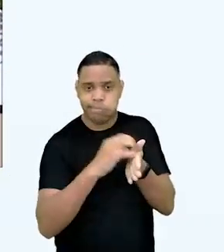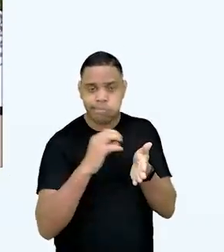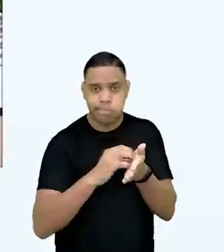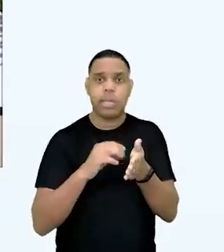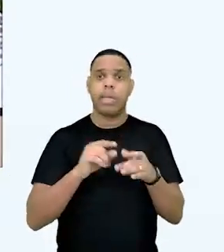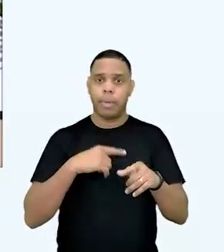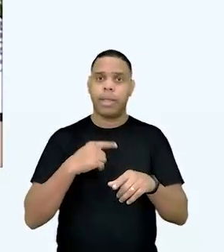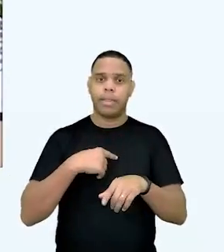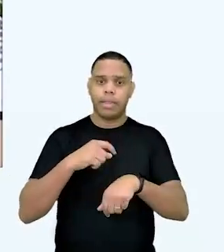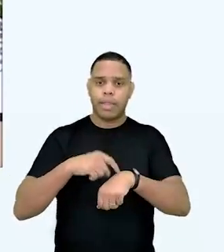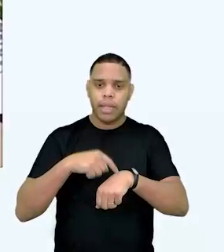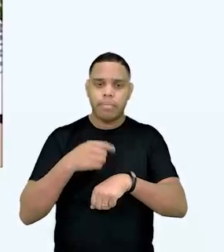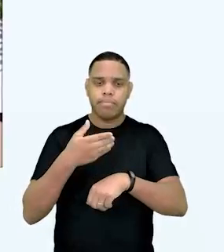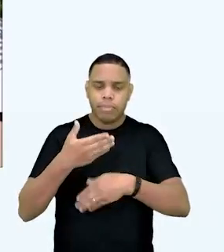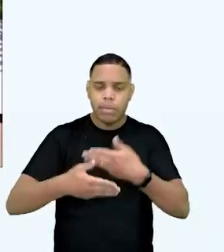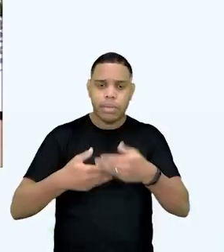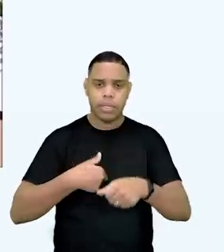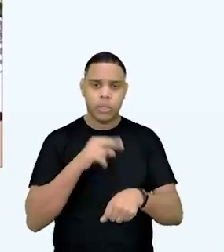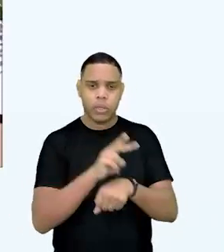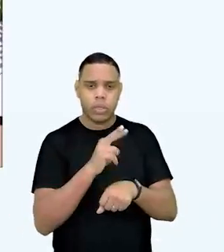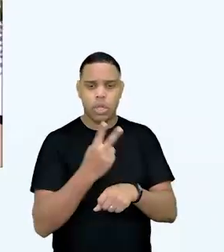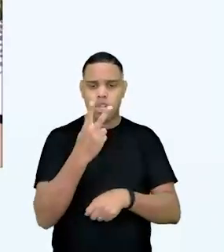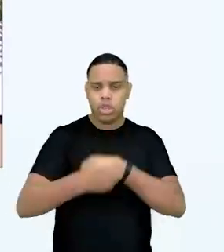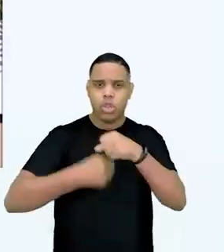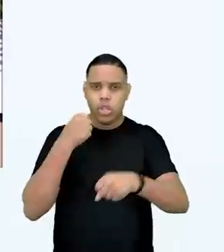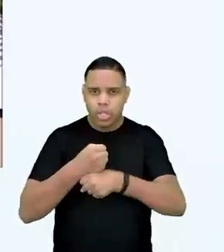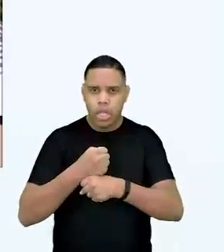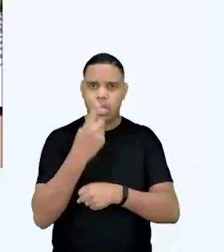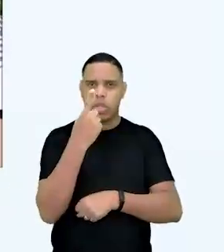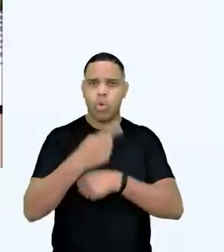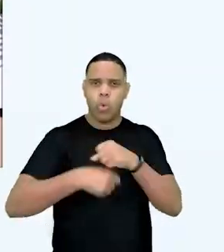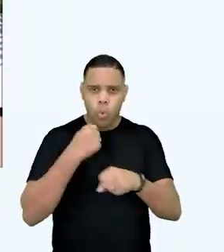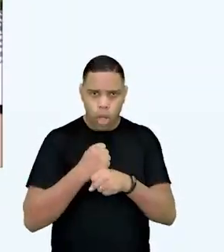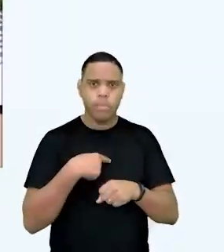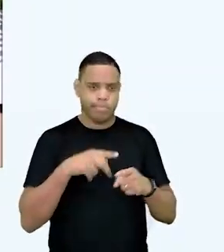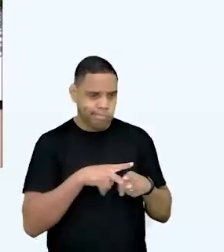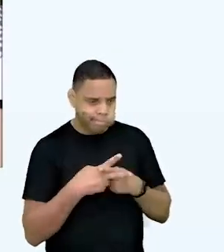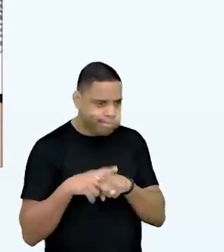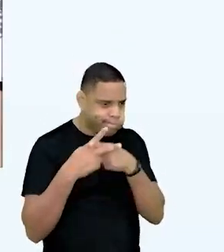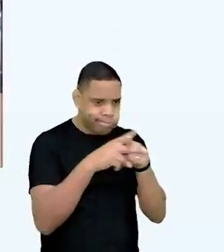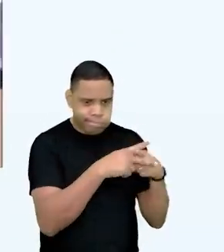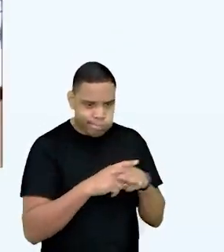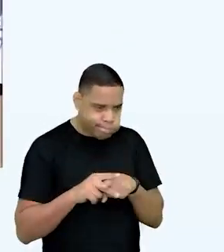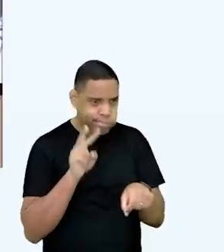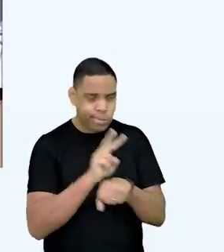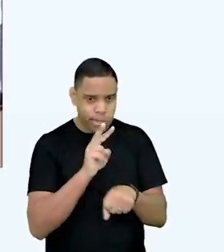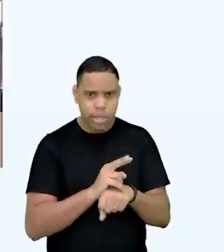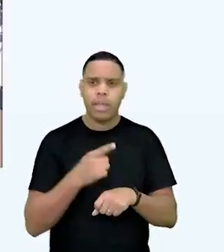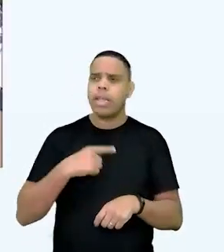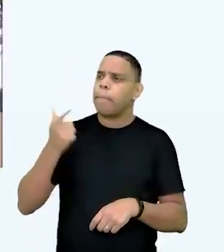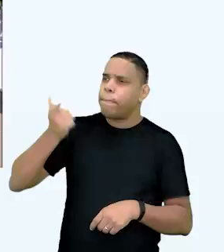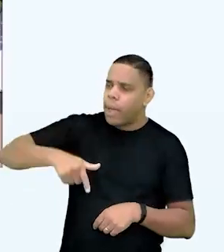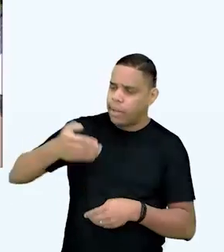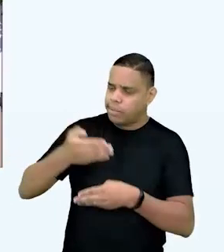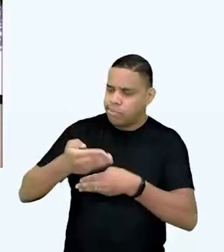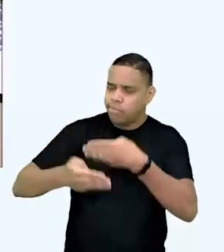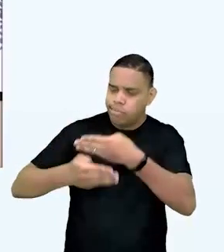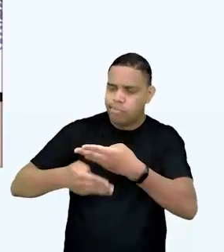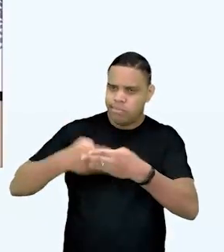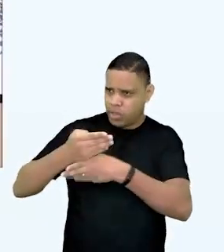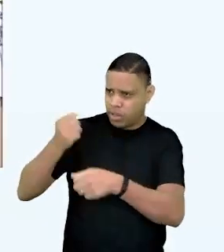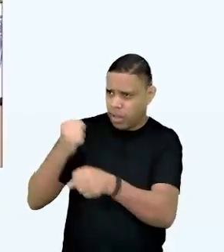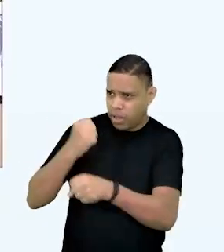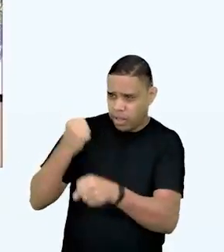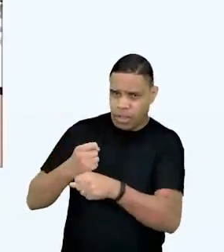ter que fazer uma manutenção, tipo, em dois anos, em um ano, o que é normal, Você já tem umas construções feitas lá